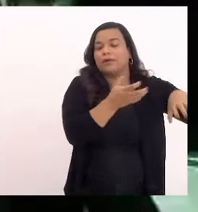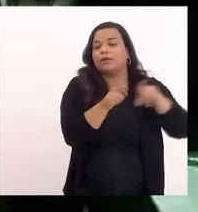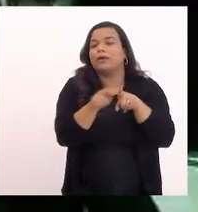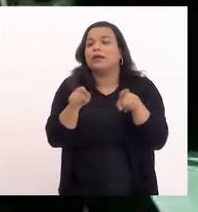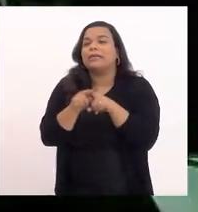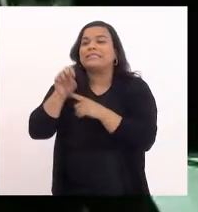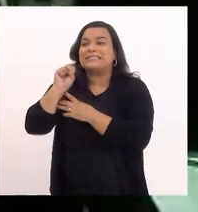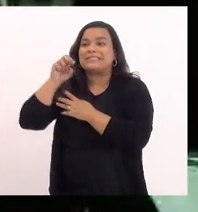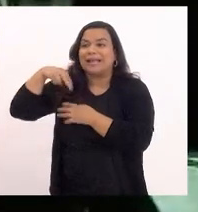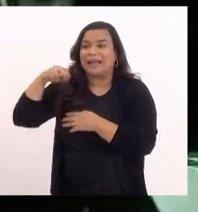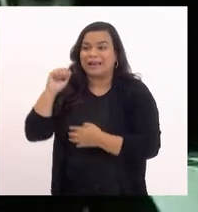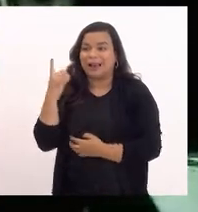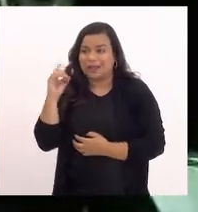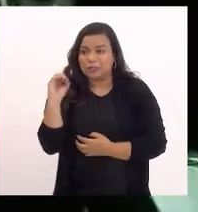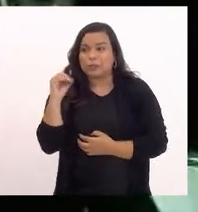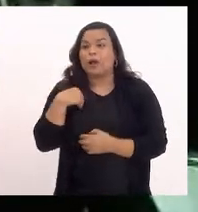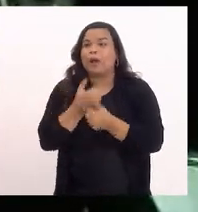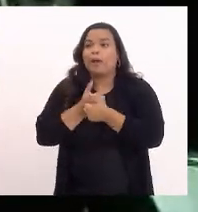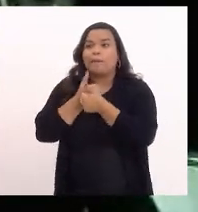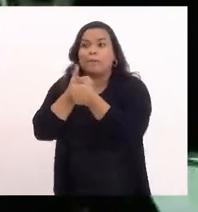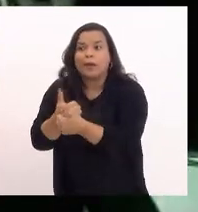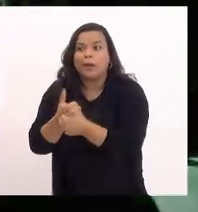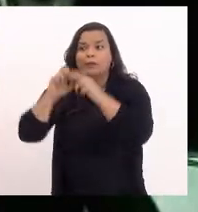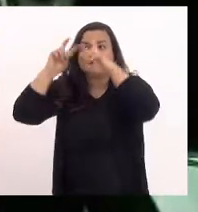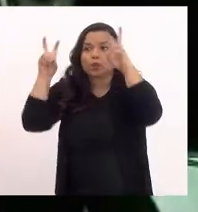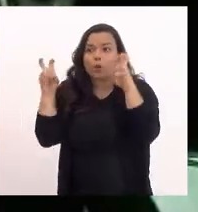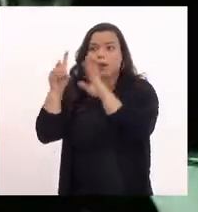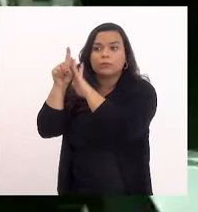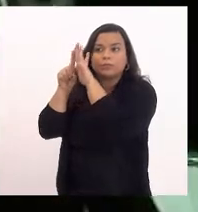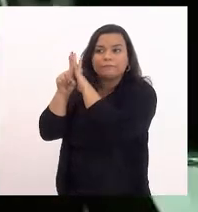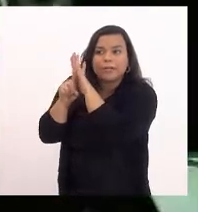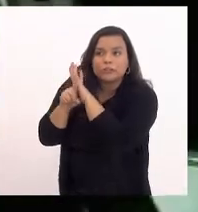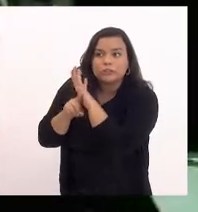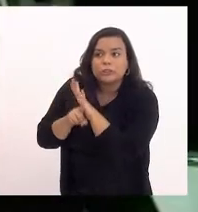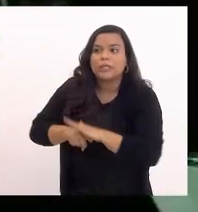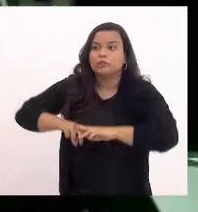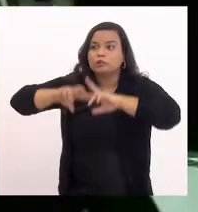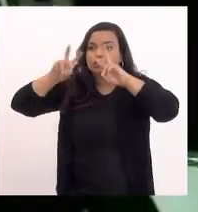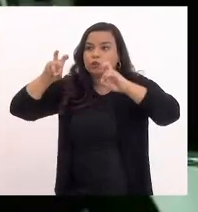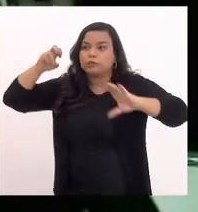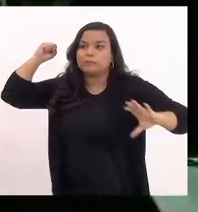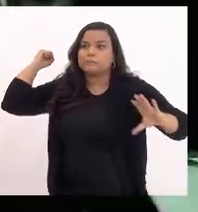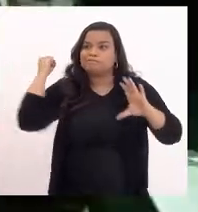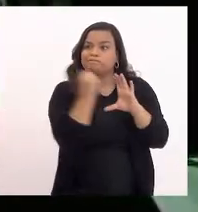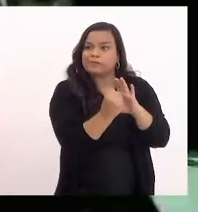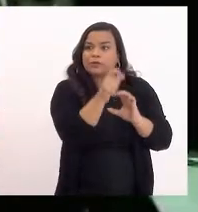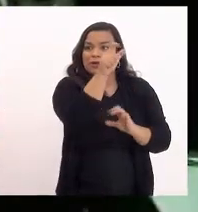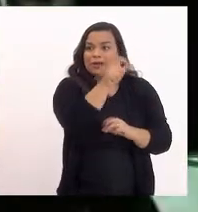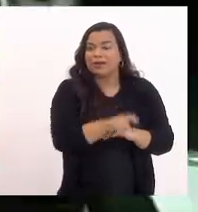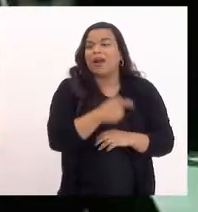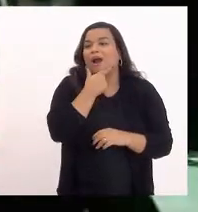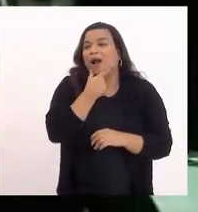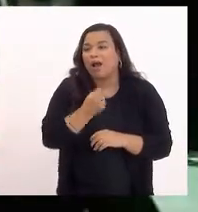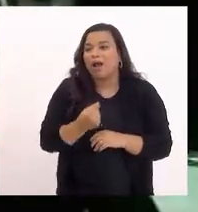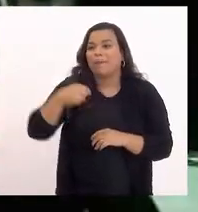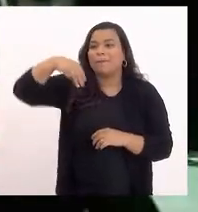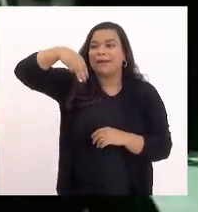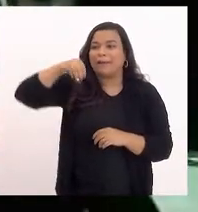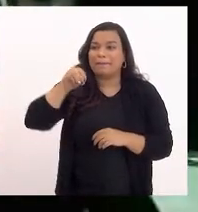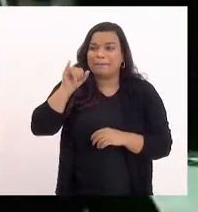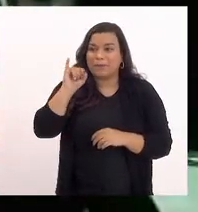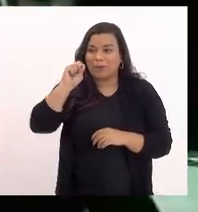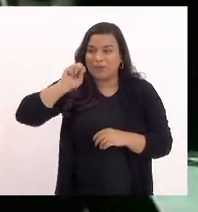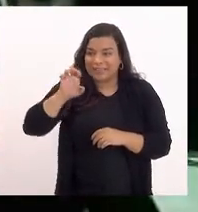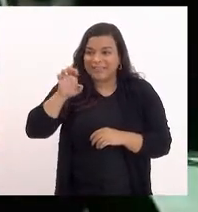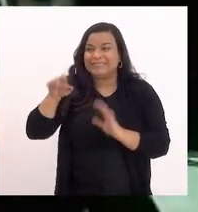desdobramentos das investigações com relação ao assassinato do Comolês Moise. Nós estivemos